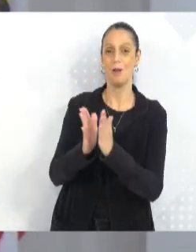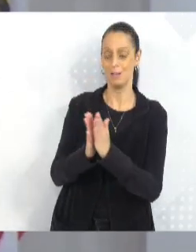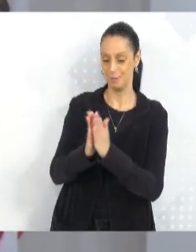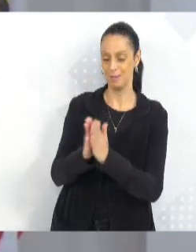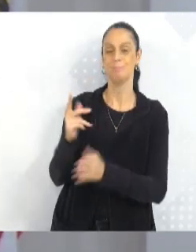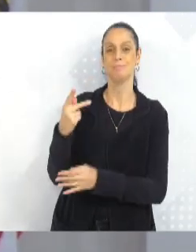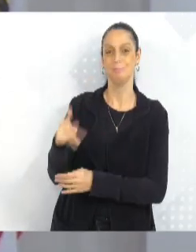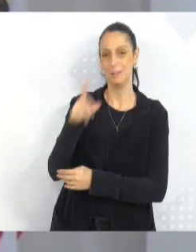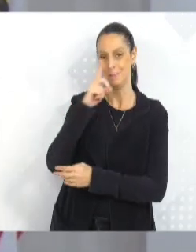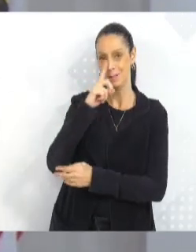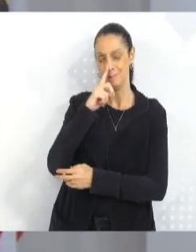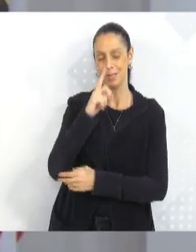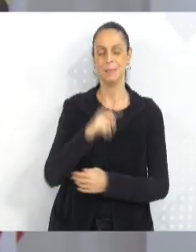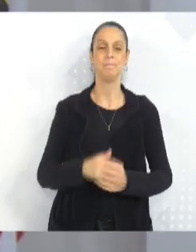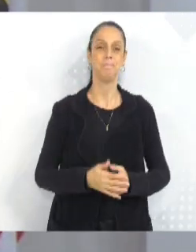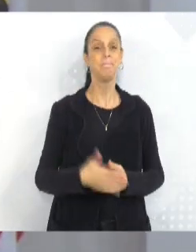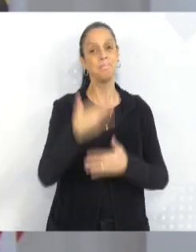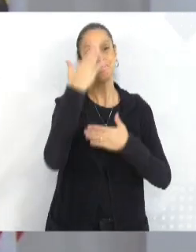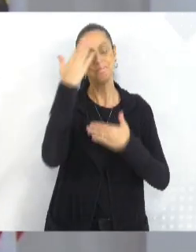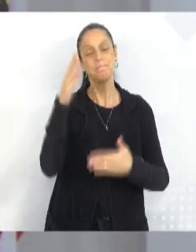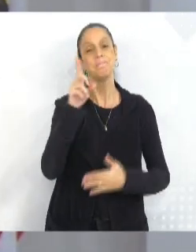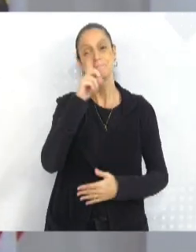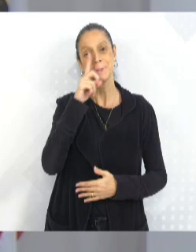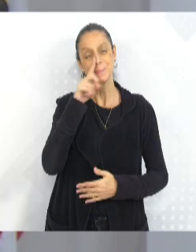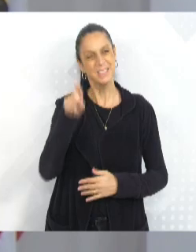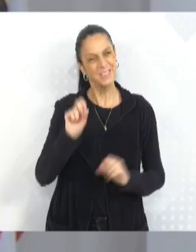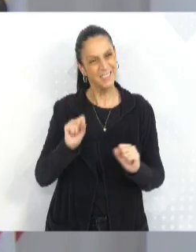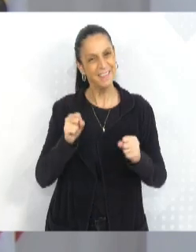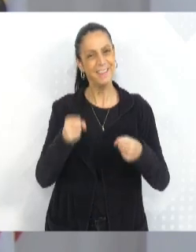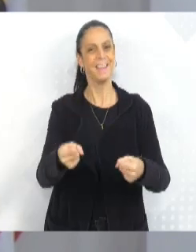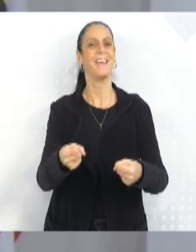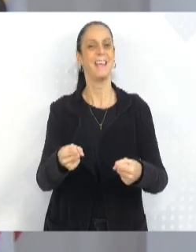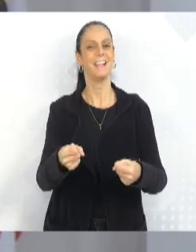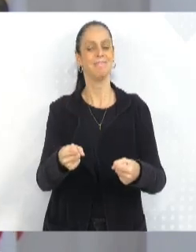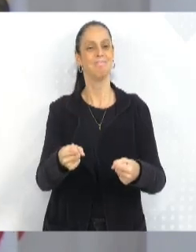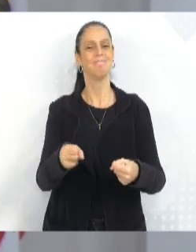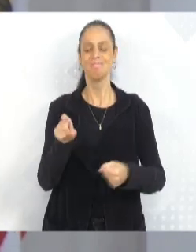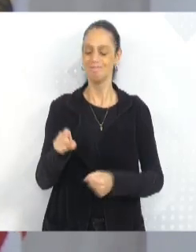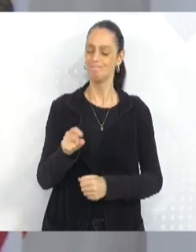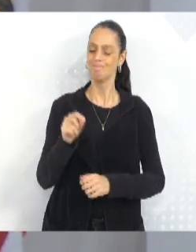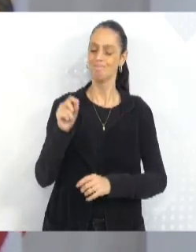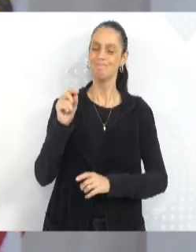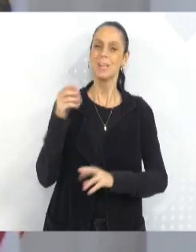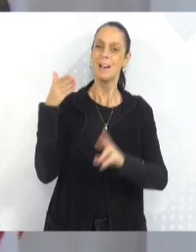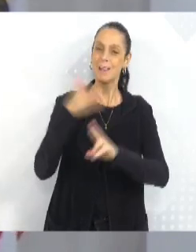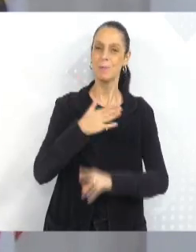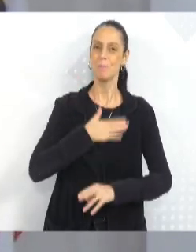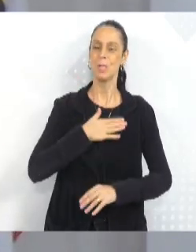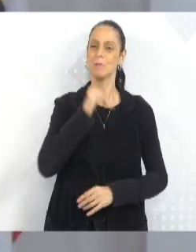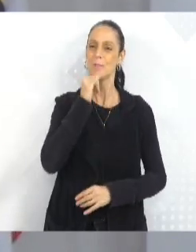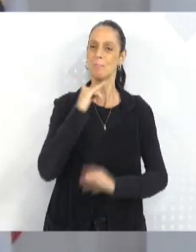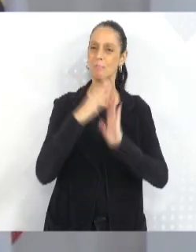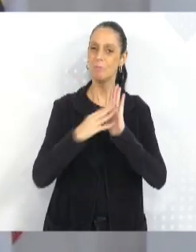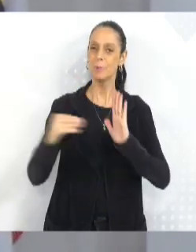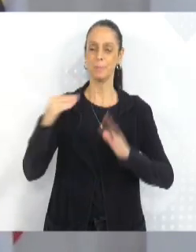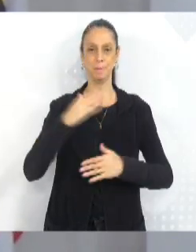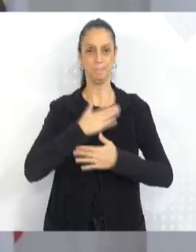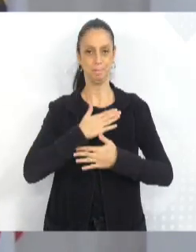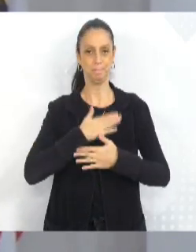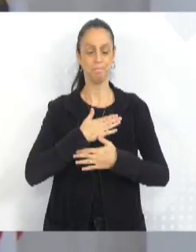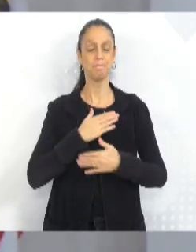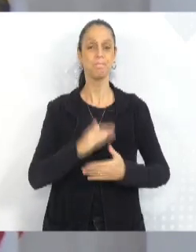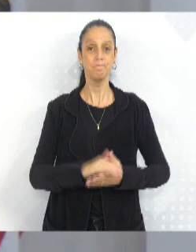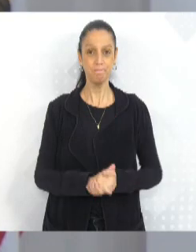por você ser essa guerreira, por você ser esse exemplo. E eu tenho certeza e convicção que eu,